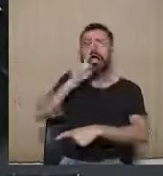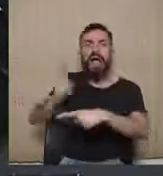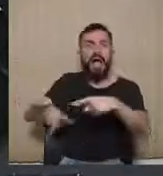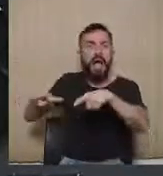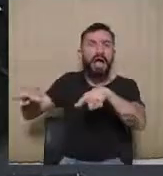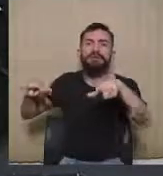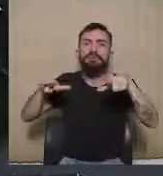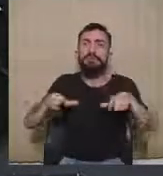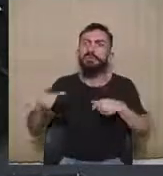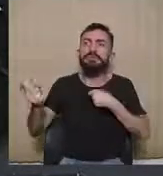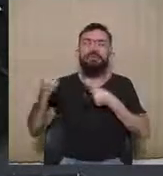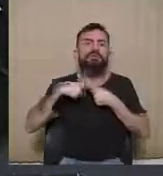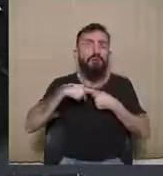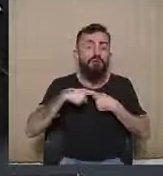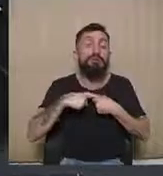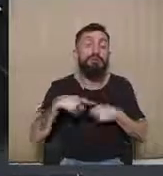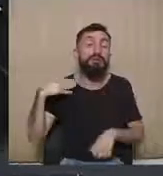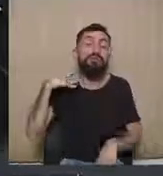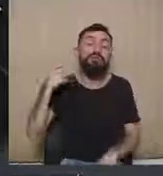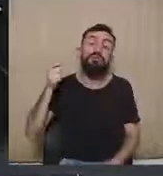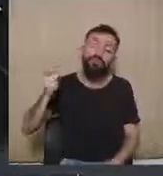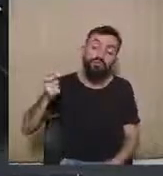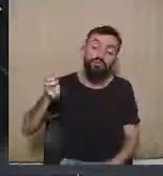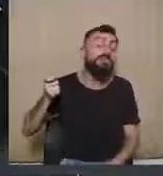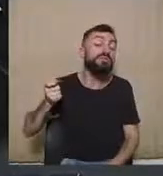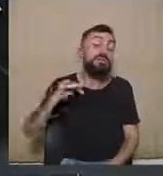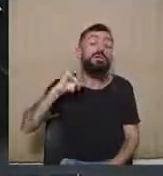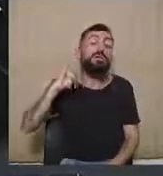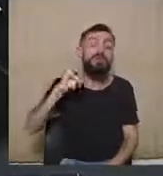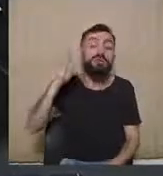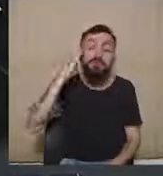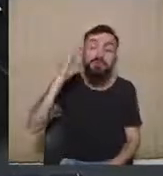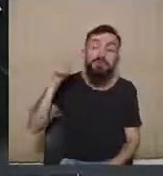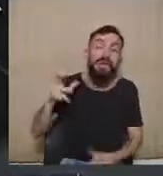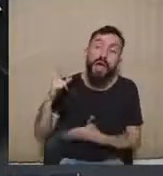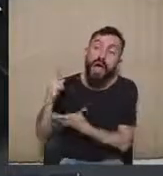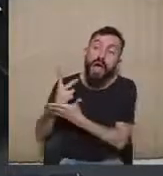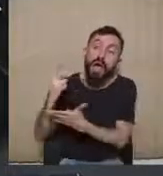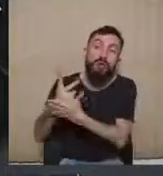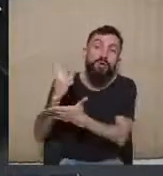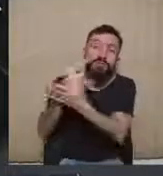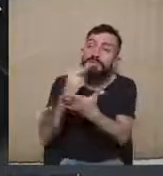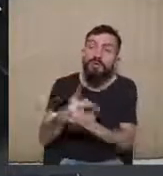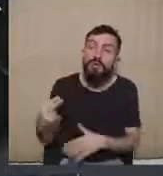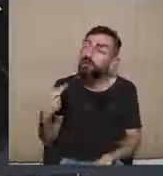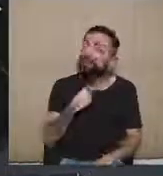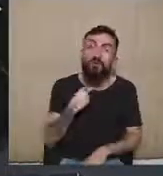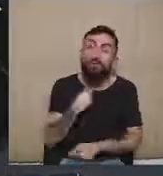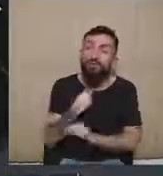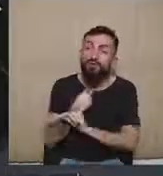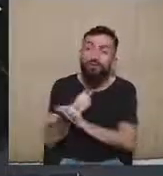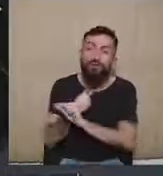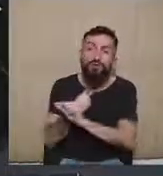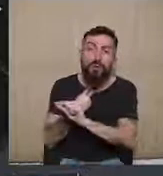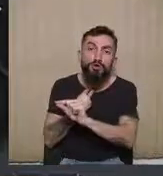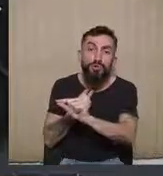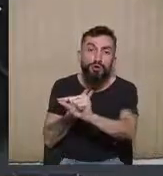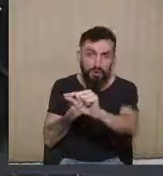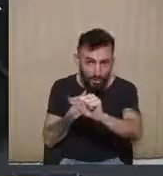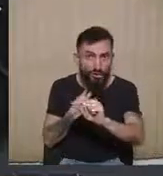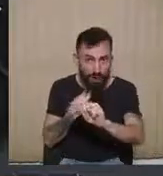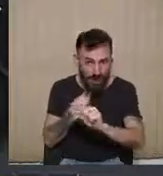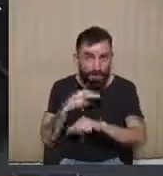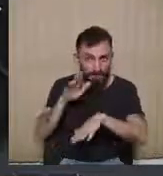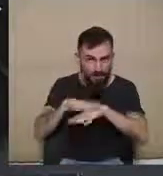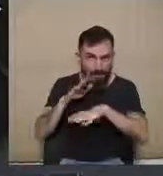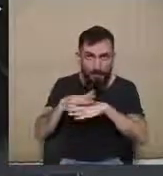o juiz tem que avaliar, afinal, se aqueles atos ilícitos praticados realmente, de alguma forma, tisnaram o resultado